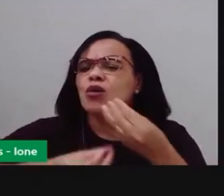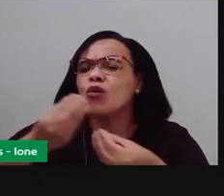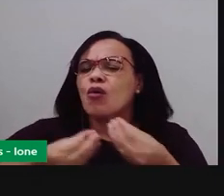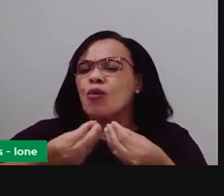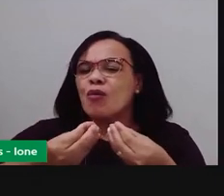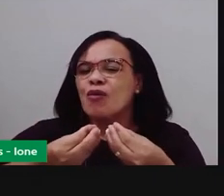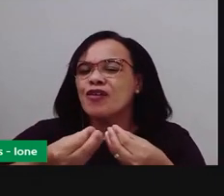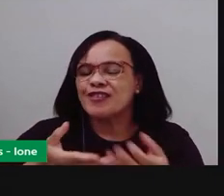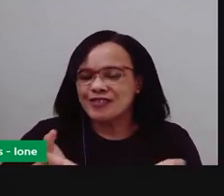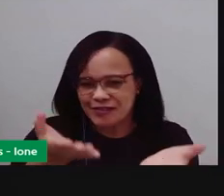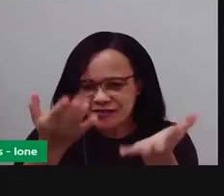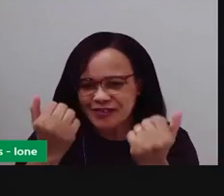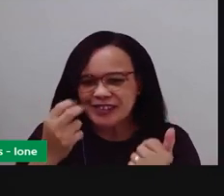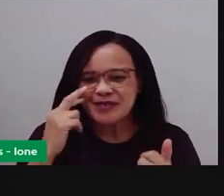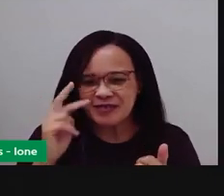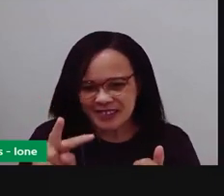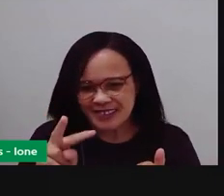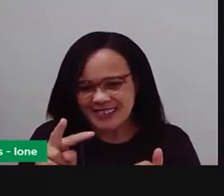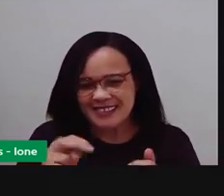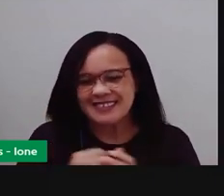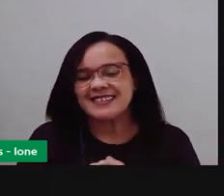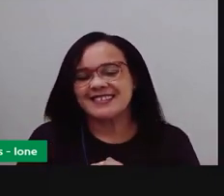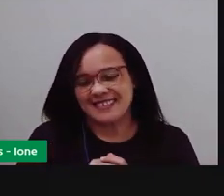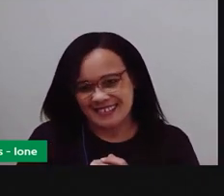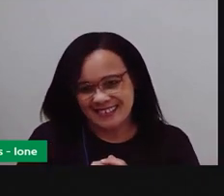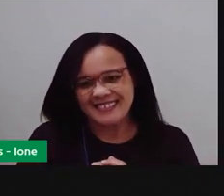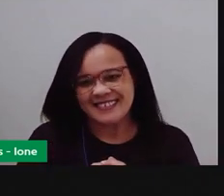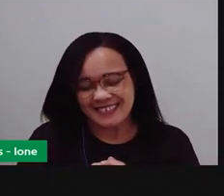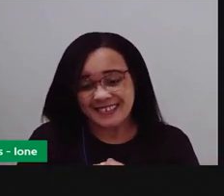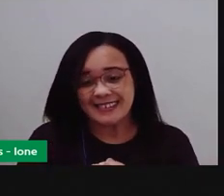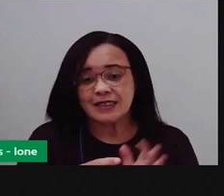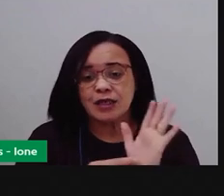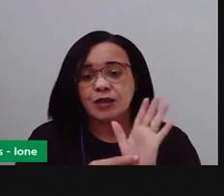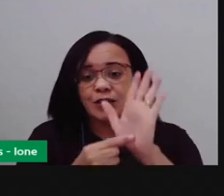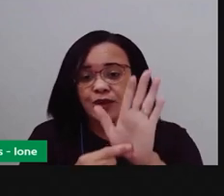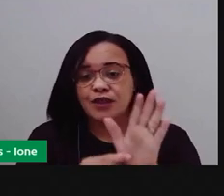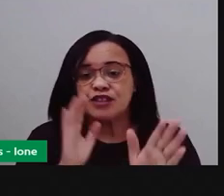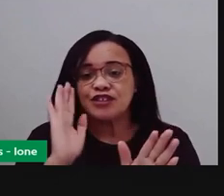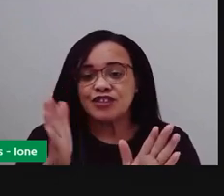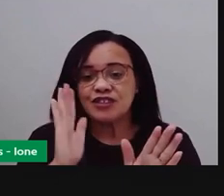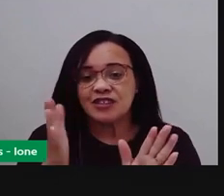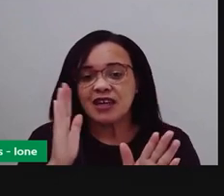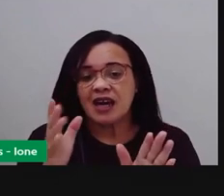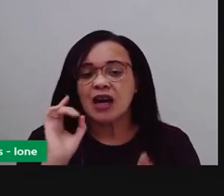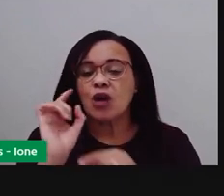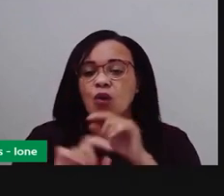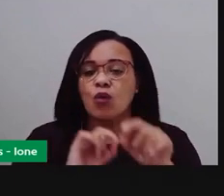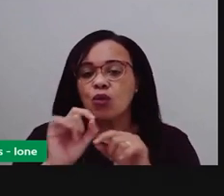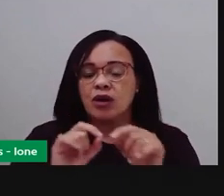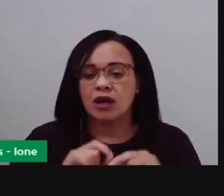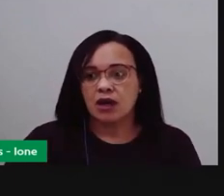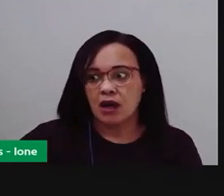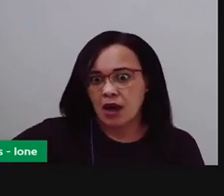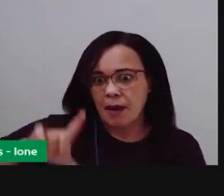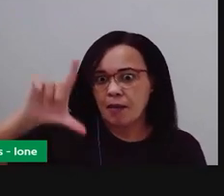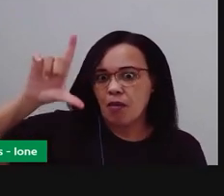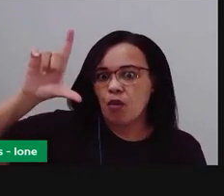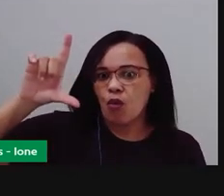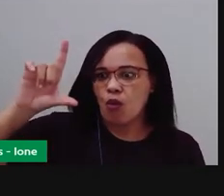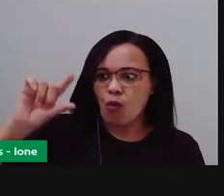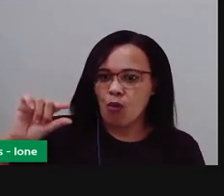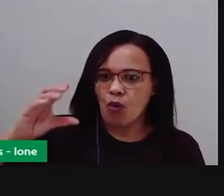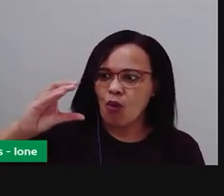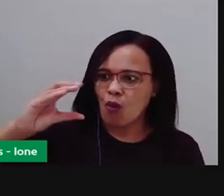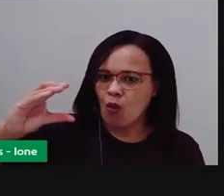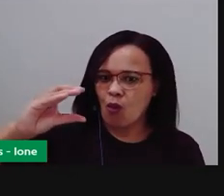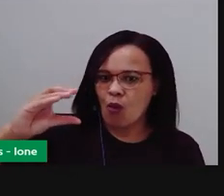como eu já tinha mostrado pra vocês, a gente vai ver aí a quantidade e